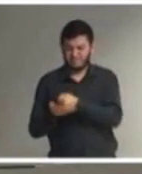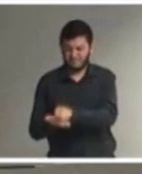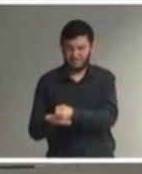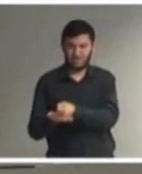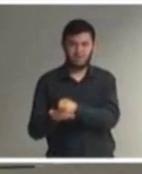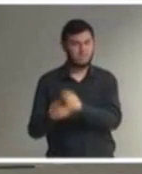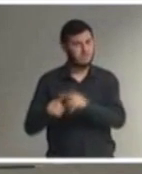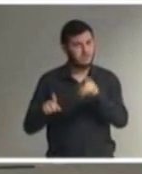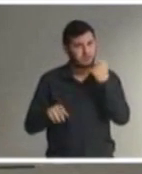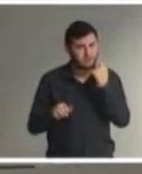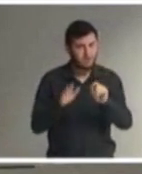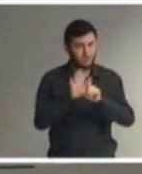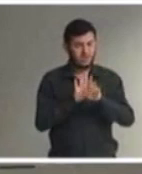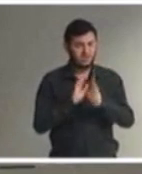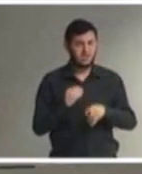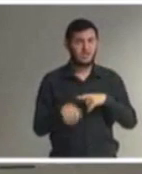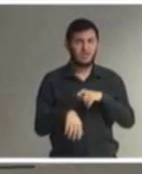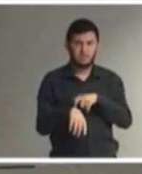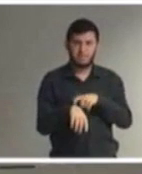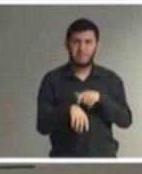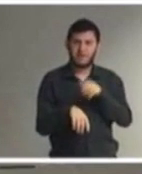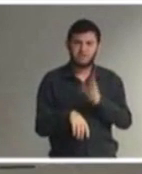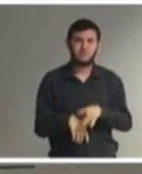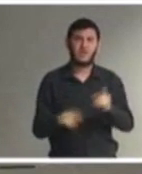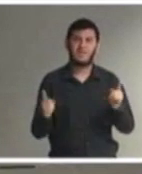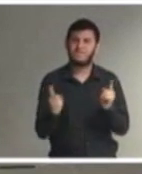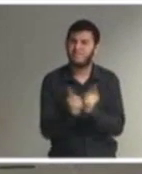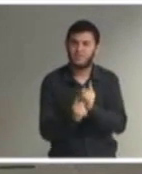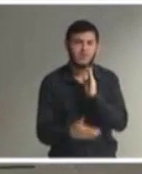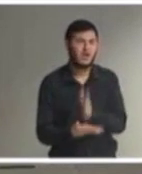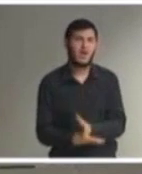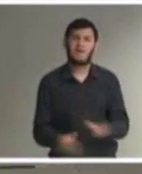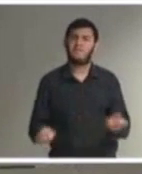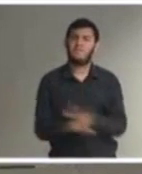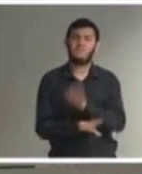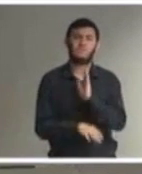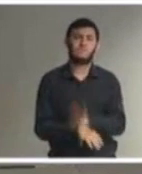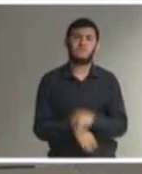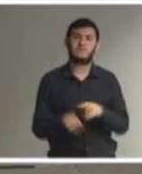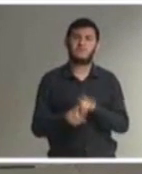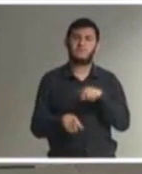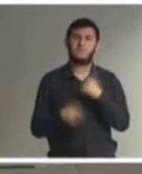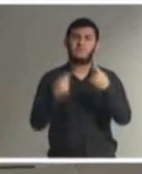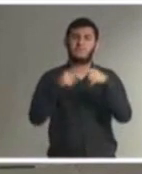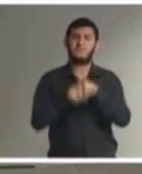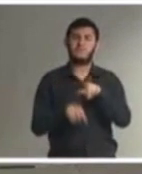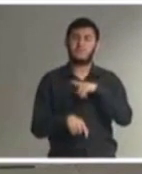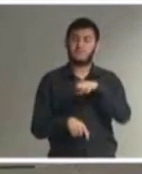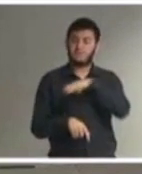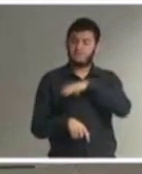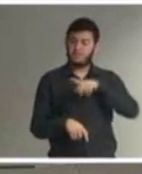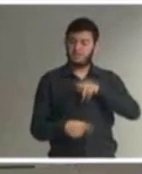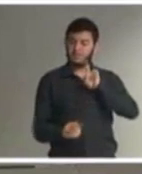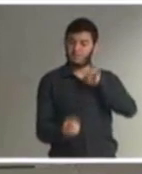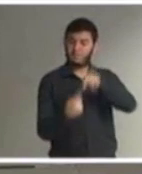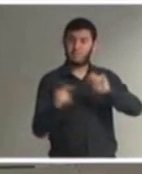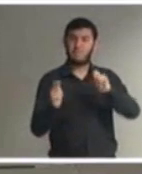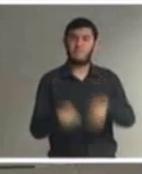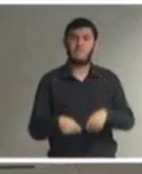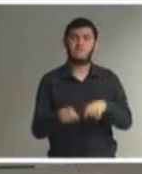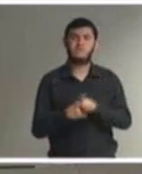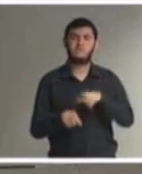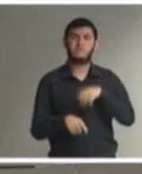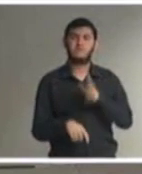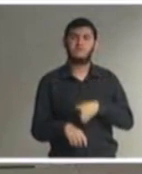legislação já estão esgotados e a gente precisa realmente que o Ministério Público vá buscar vá